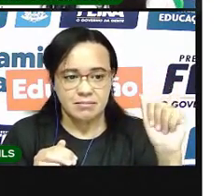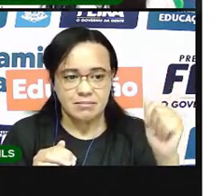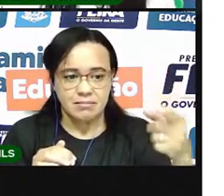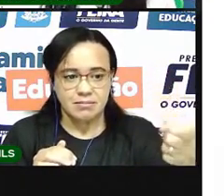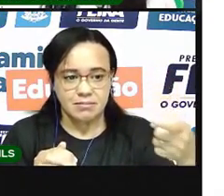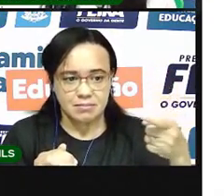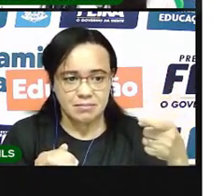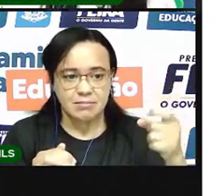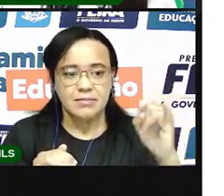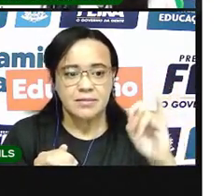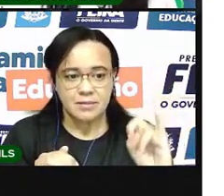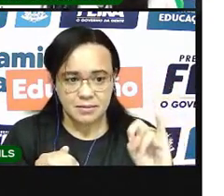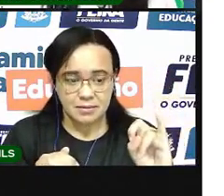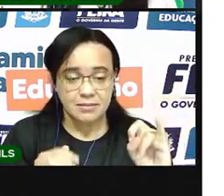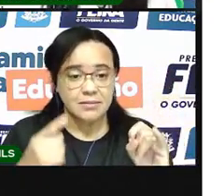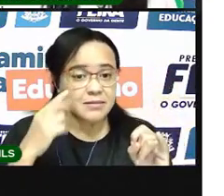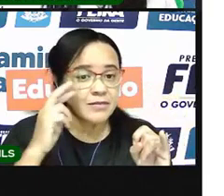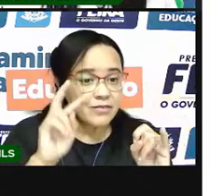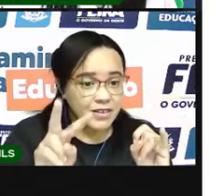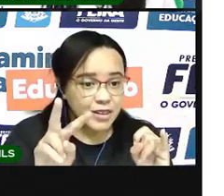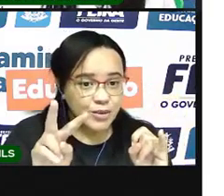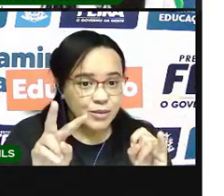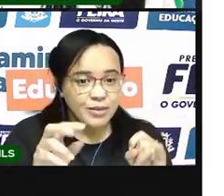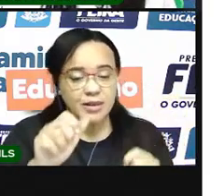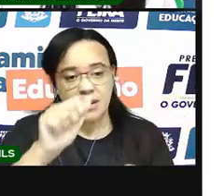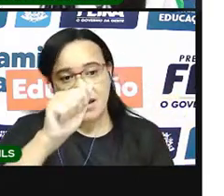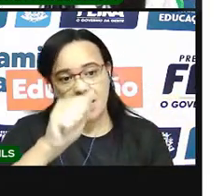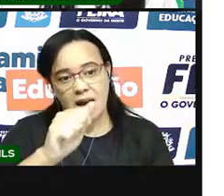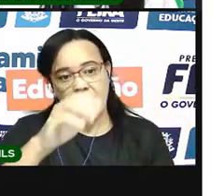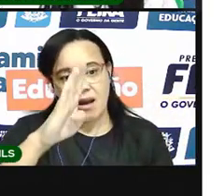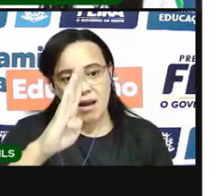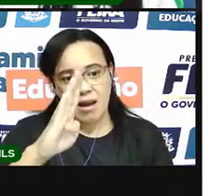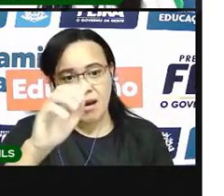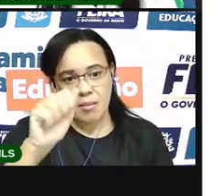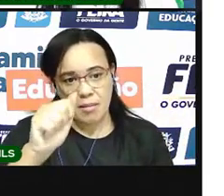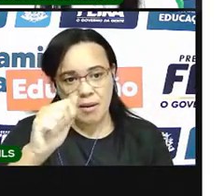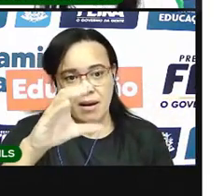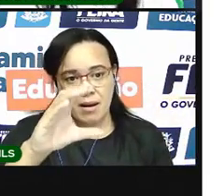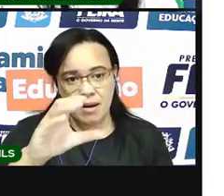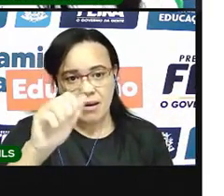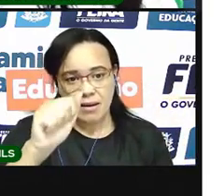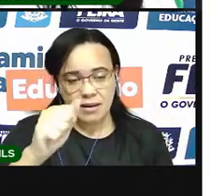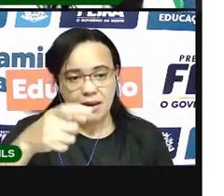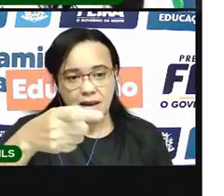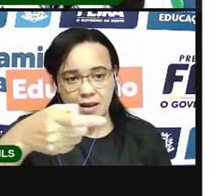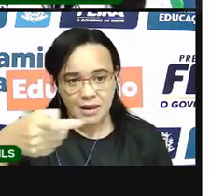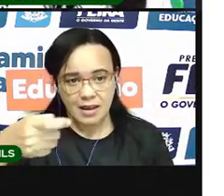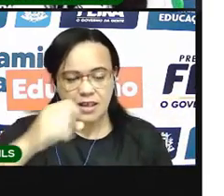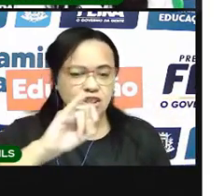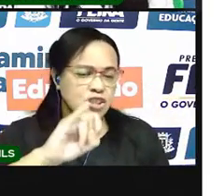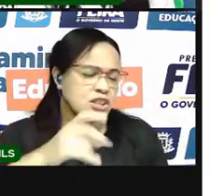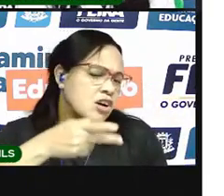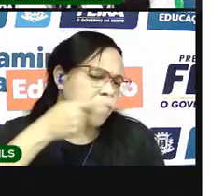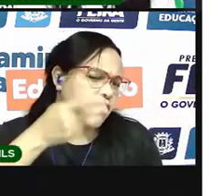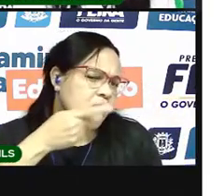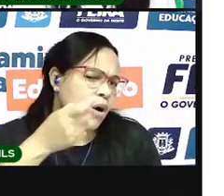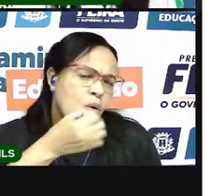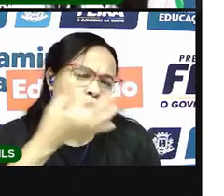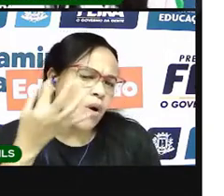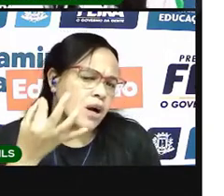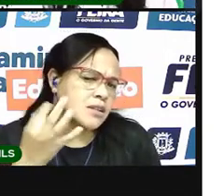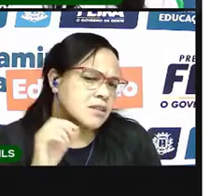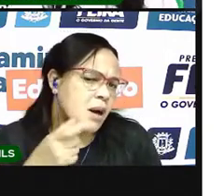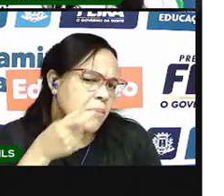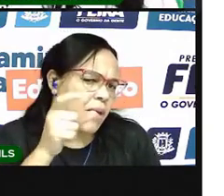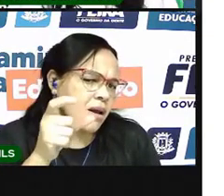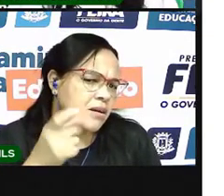Ó, a-ba-ca-xi. Quantas vezes a gente abriu a boca para falar a palavra